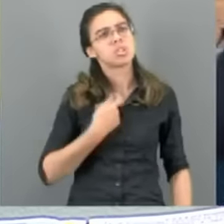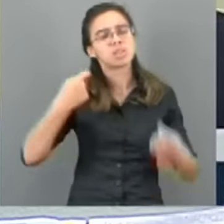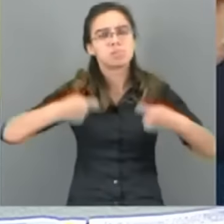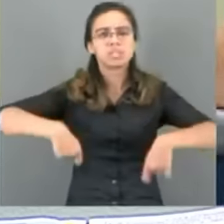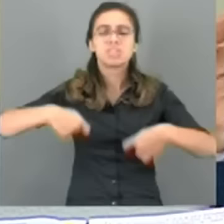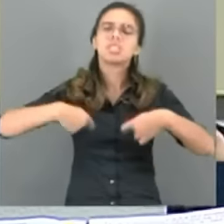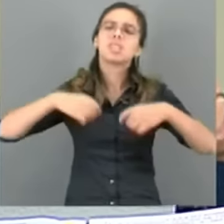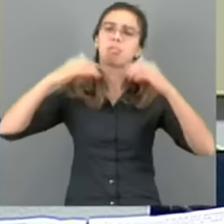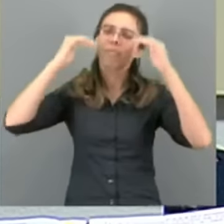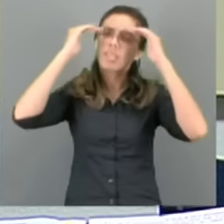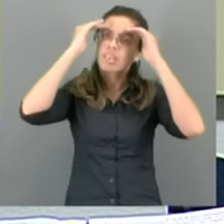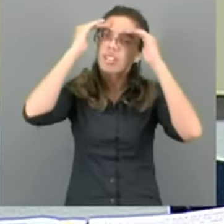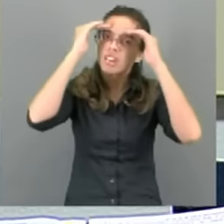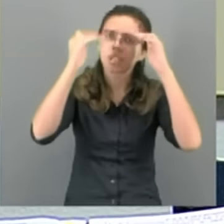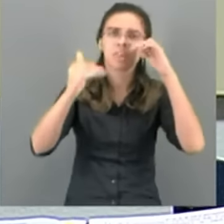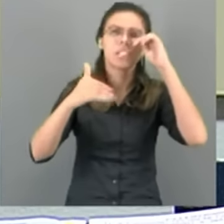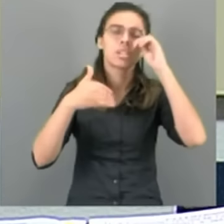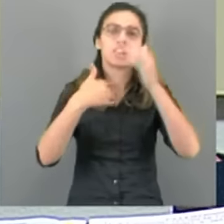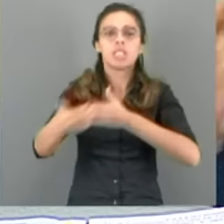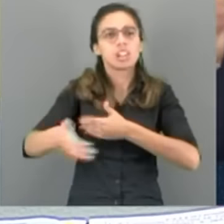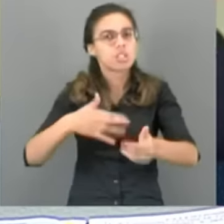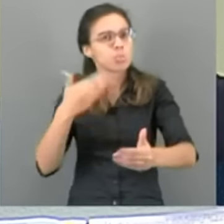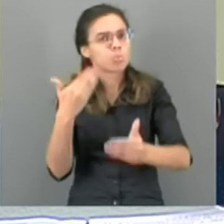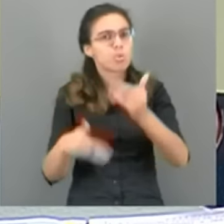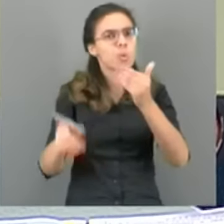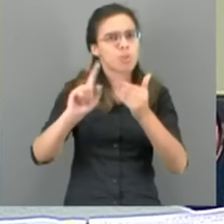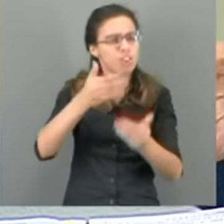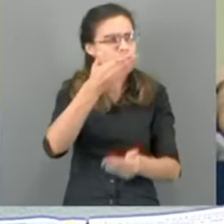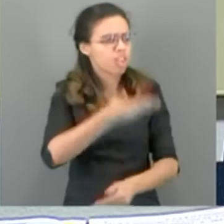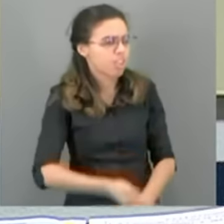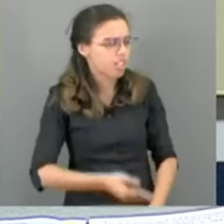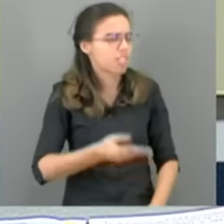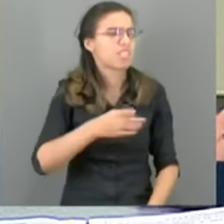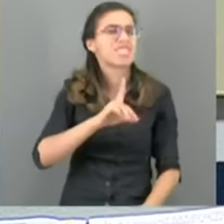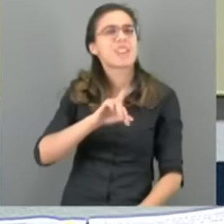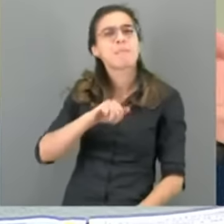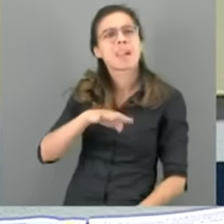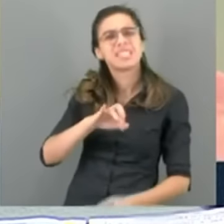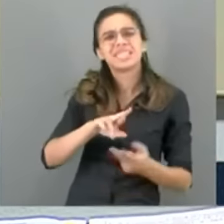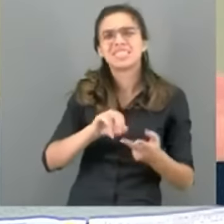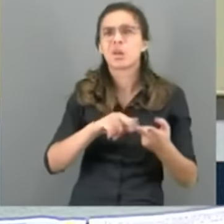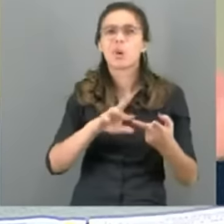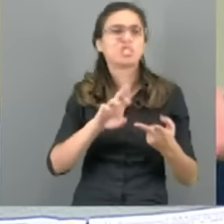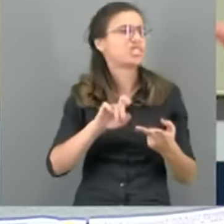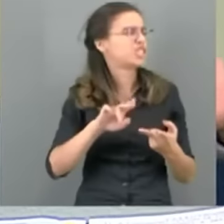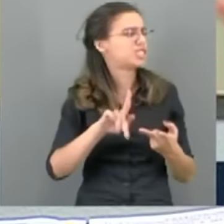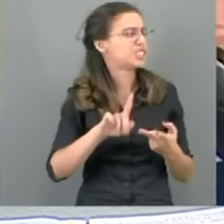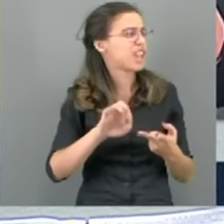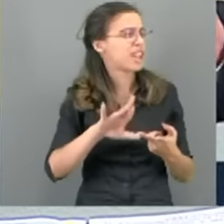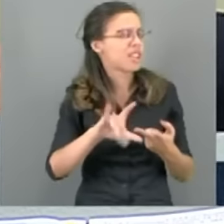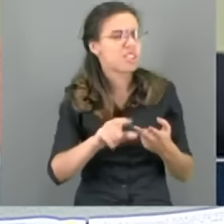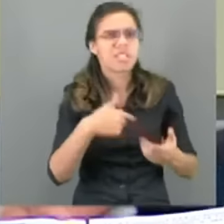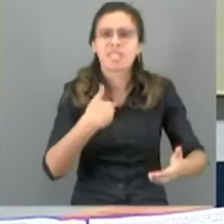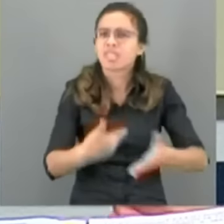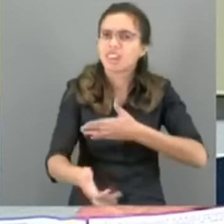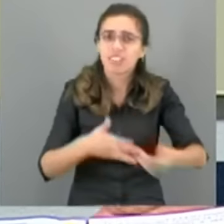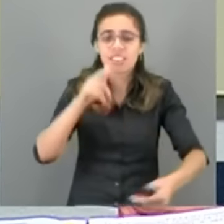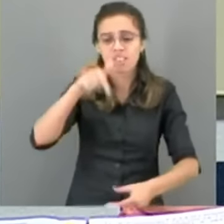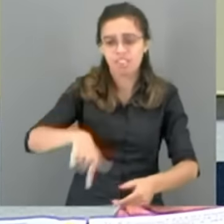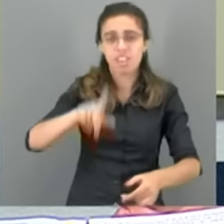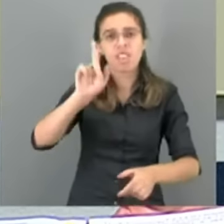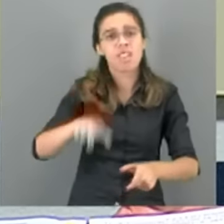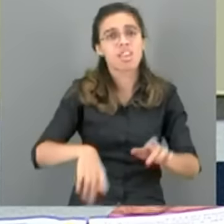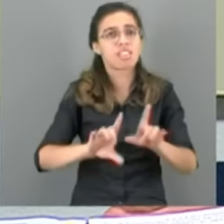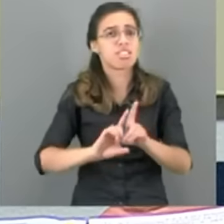Independente das nossas divergências aqui, senador Adamares, senador Marco Rogério. Que temos, é normal, isso é uma democracia, essa é uma casa